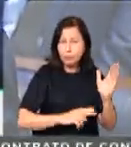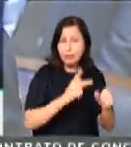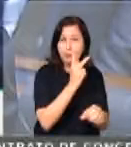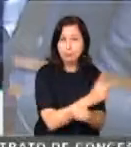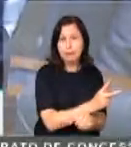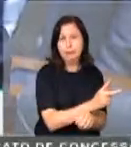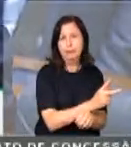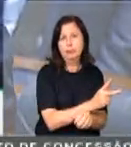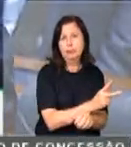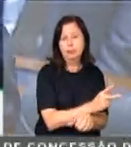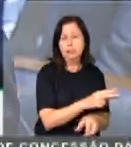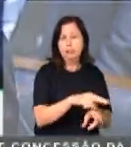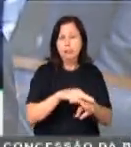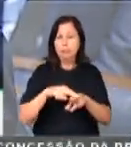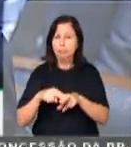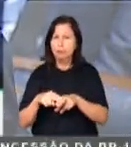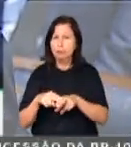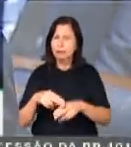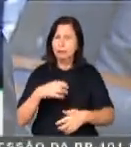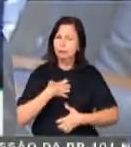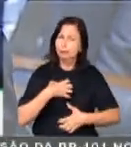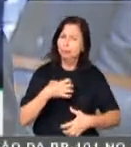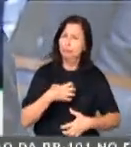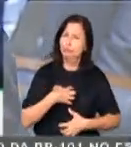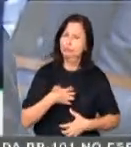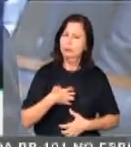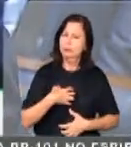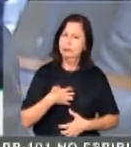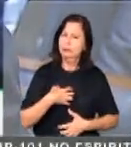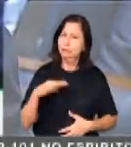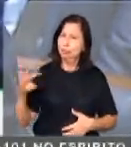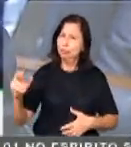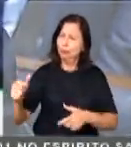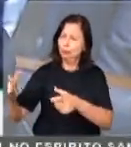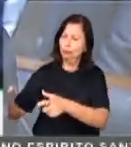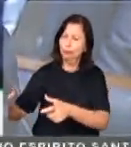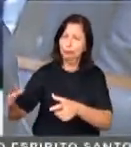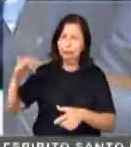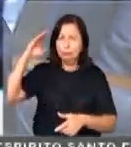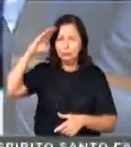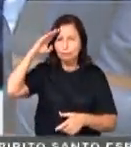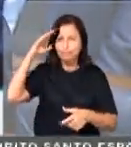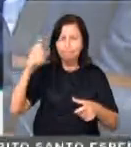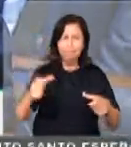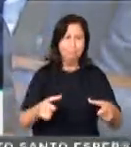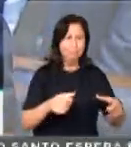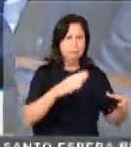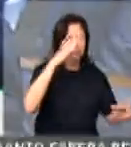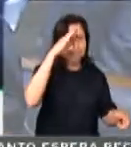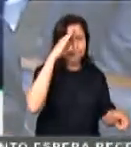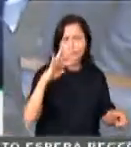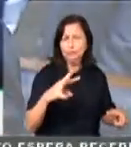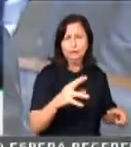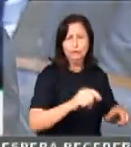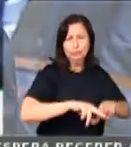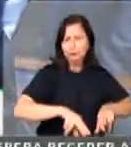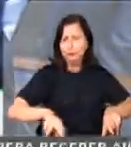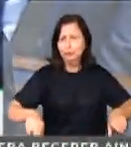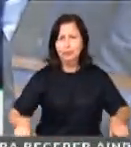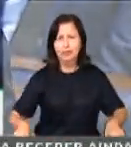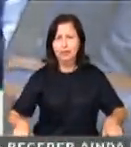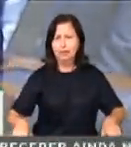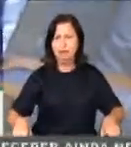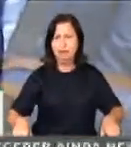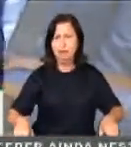nos quartéis por conta da reforma da Previdência. Não só nos quartéis, que é simbólico para nós,